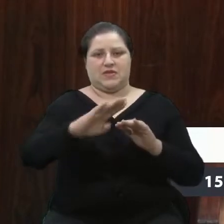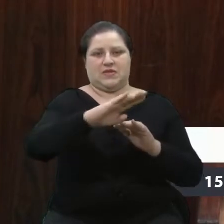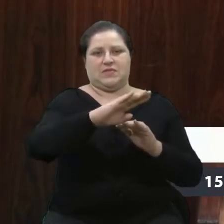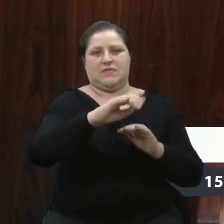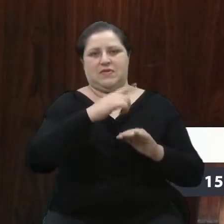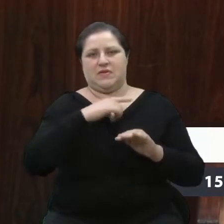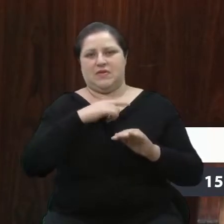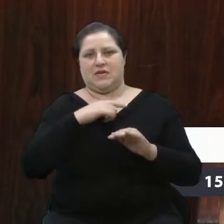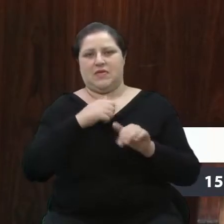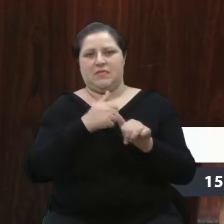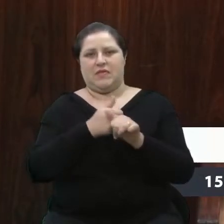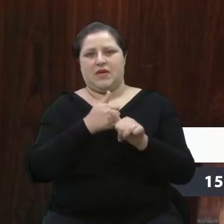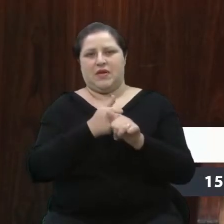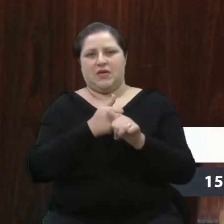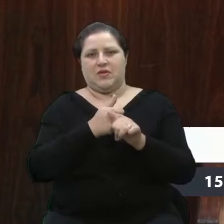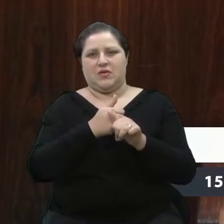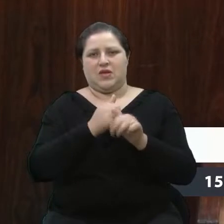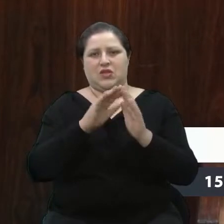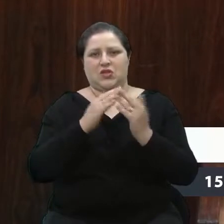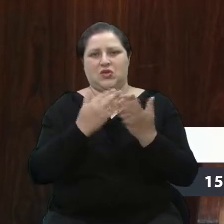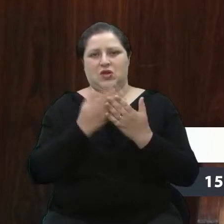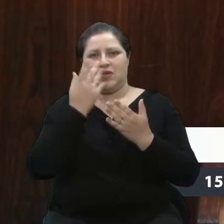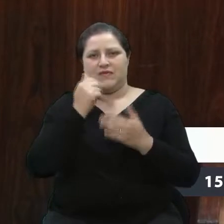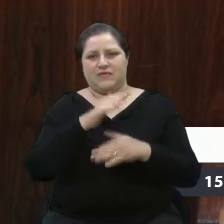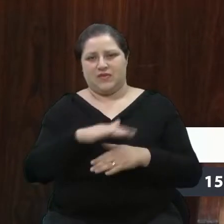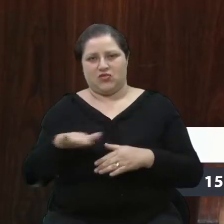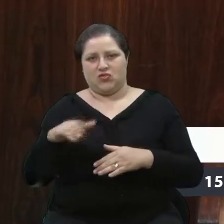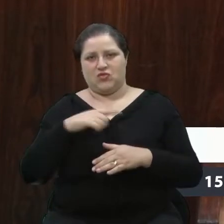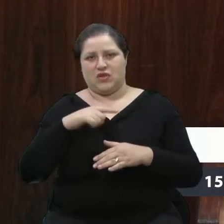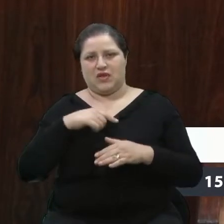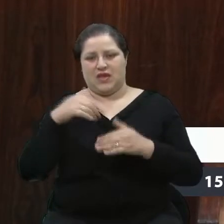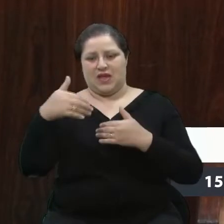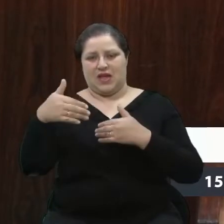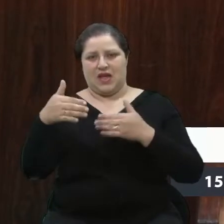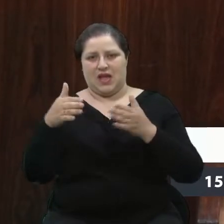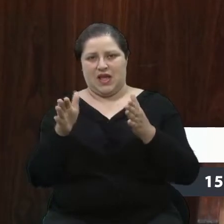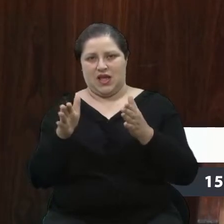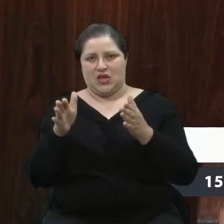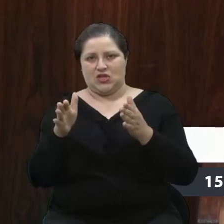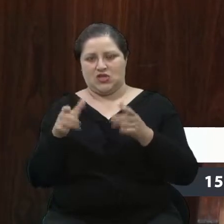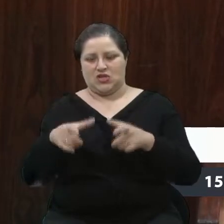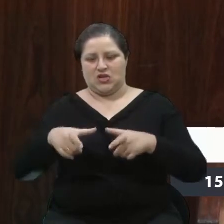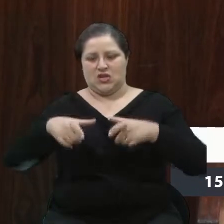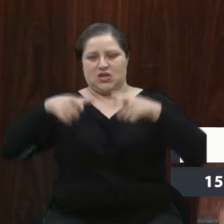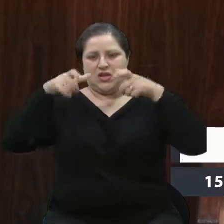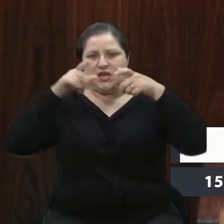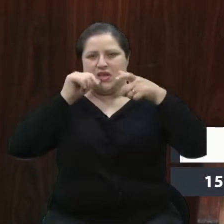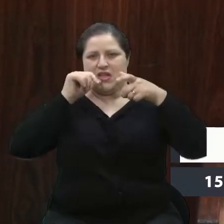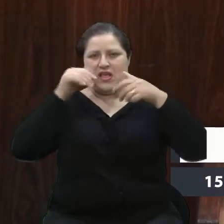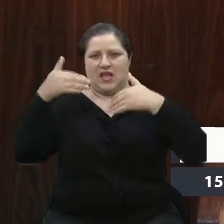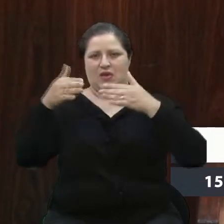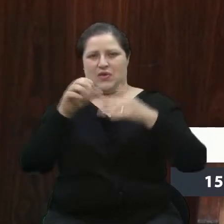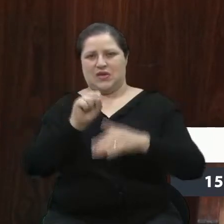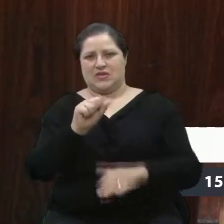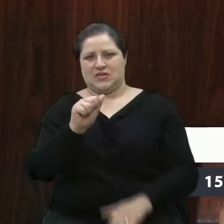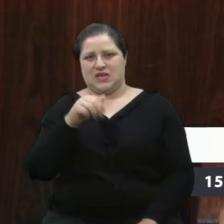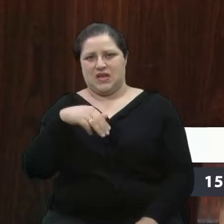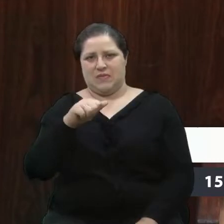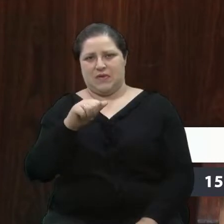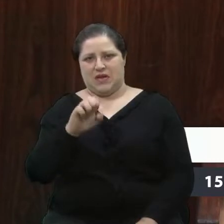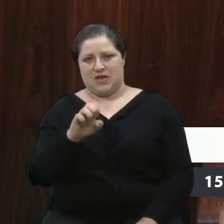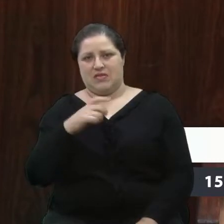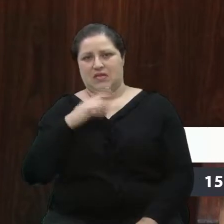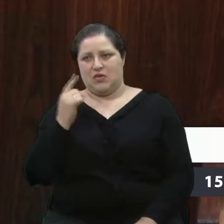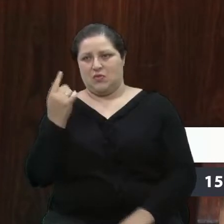a caixa d'água da SEMAI. E tem um manacá, eu acho que é um manacá. Mas assim, eu nem sei dimensionar a altura,